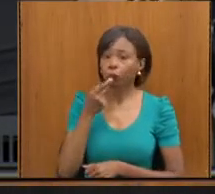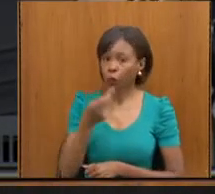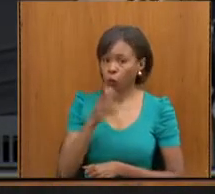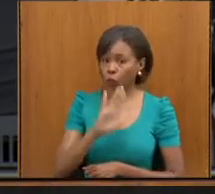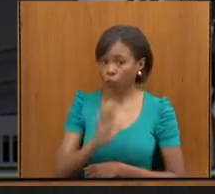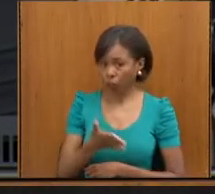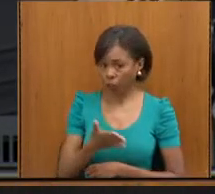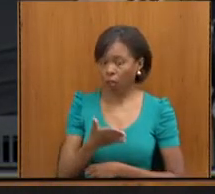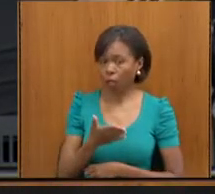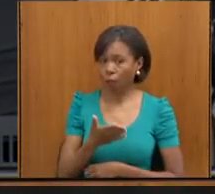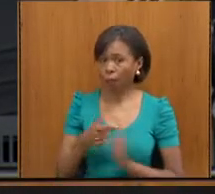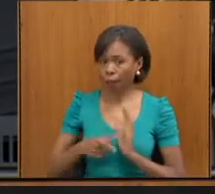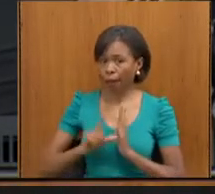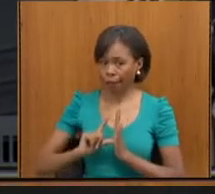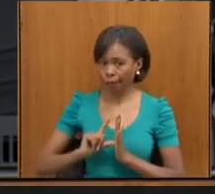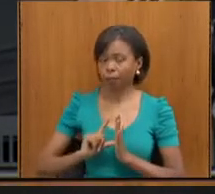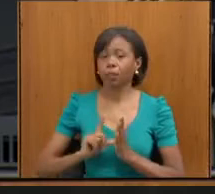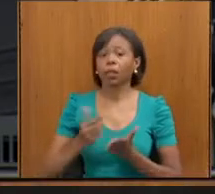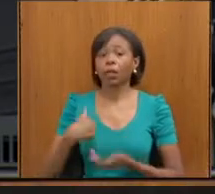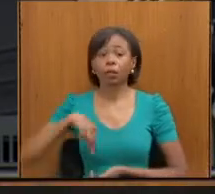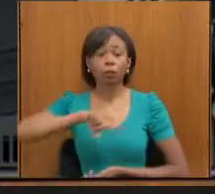para nós tem sido uma construção